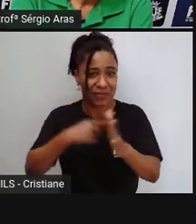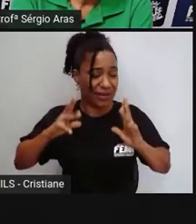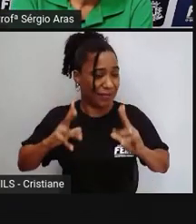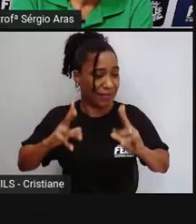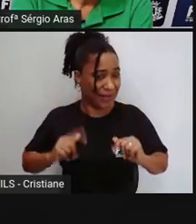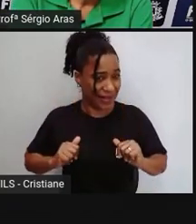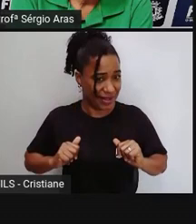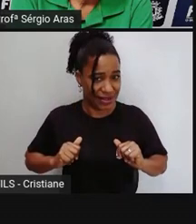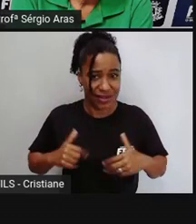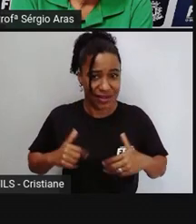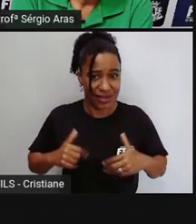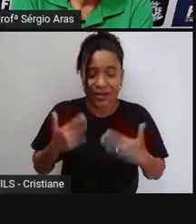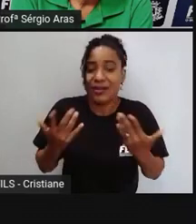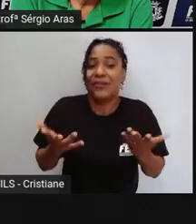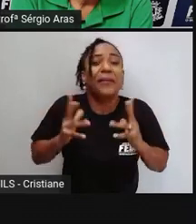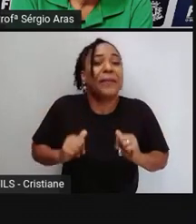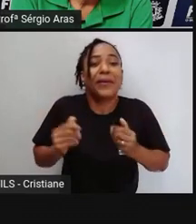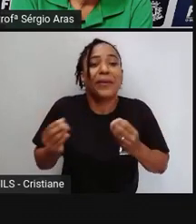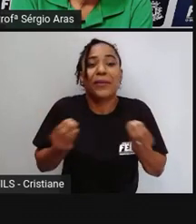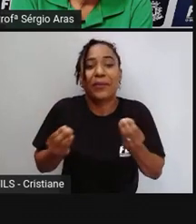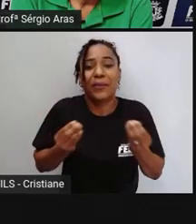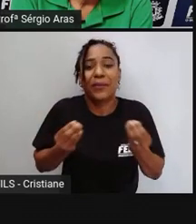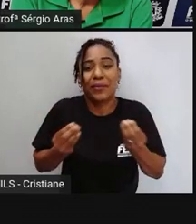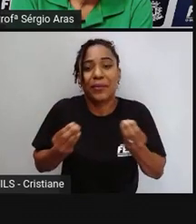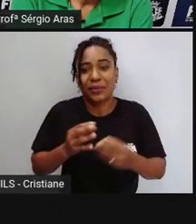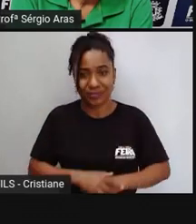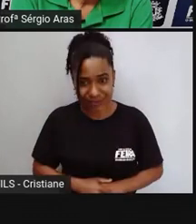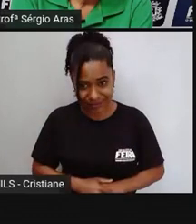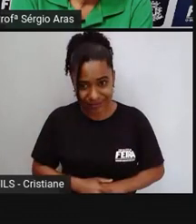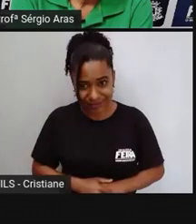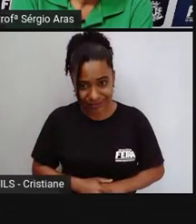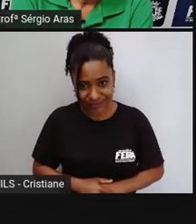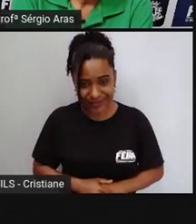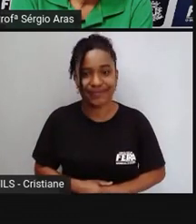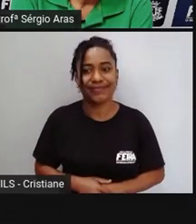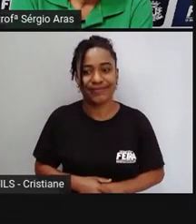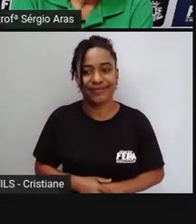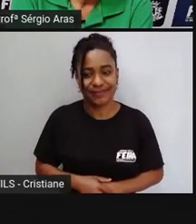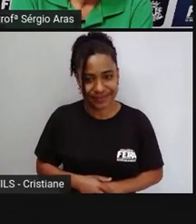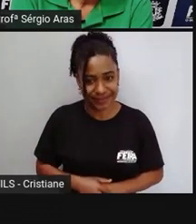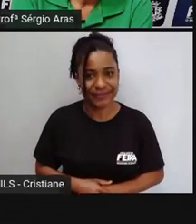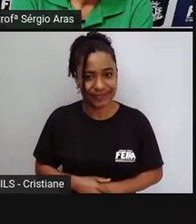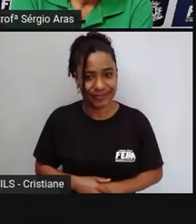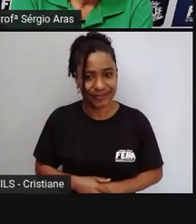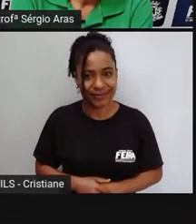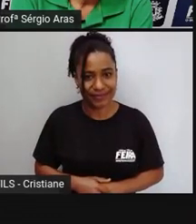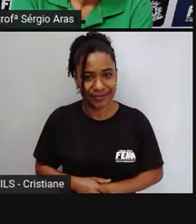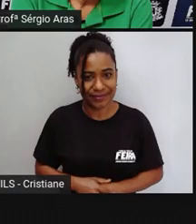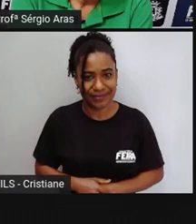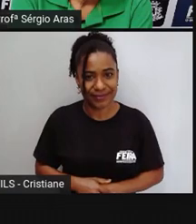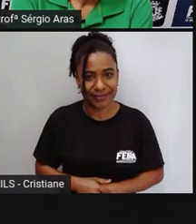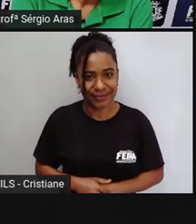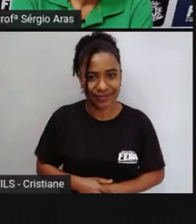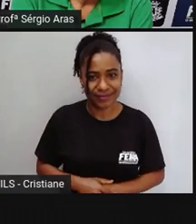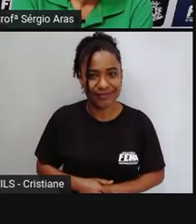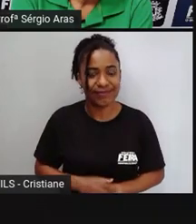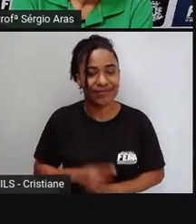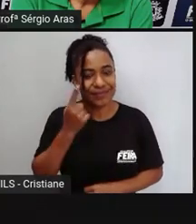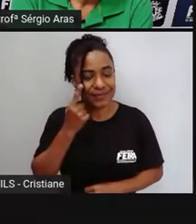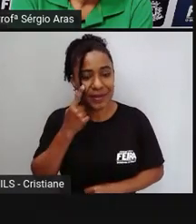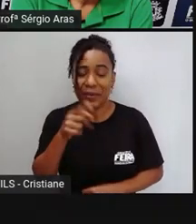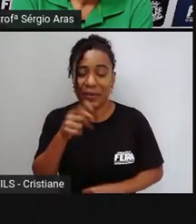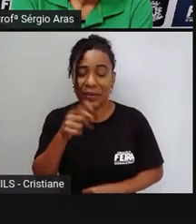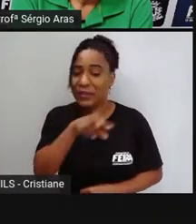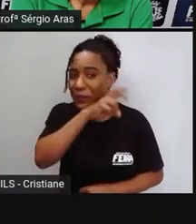e eu vou dizer o que meu filho querendo no banheiro o banheiro naquela situação ô filho vai ali na casa da vizinha que não tem como ir no banheiro não porque pode ter cobra